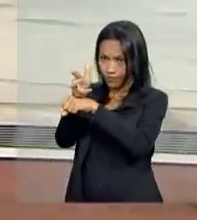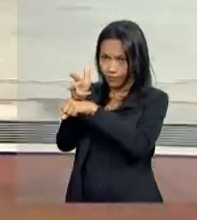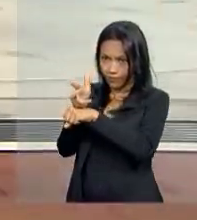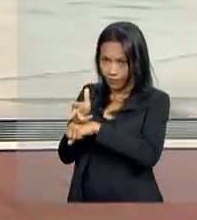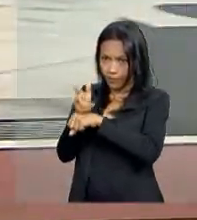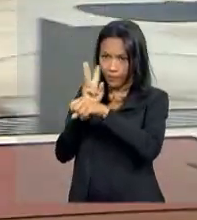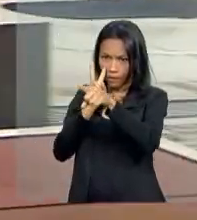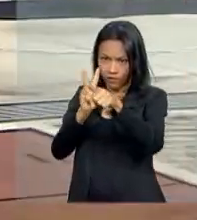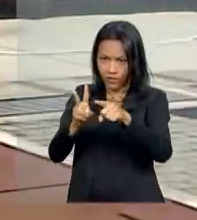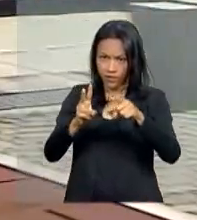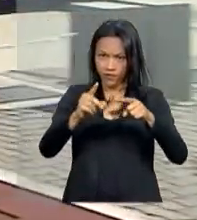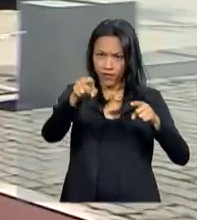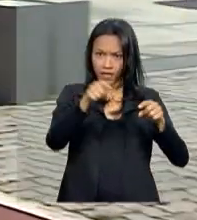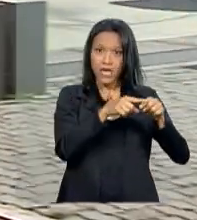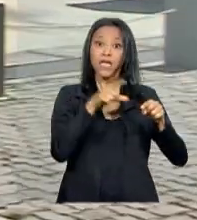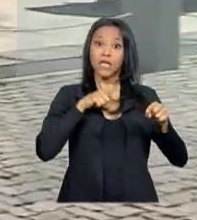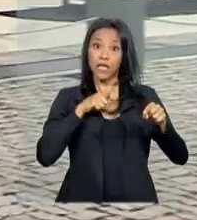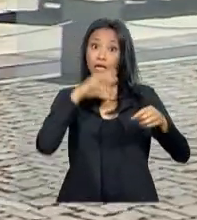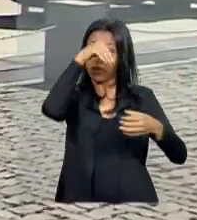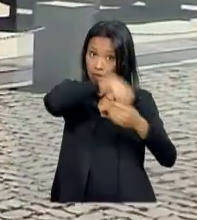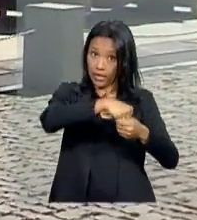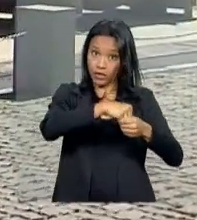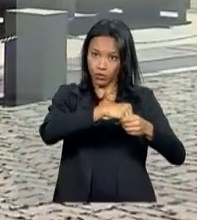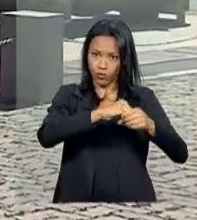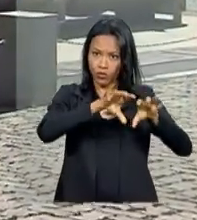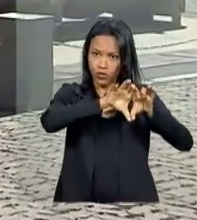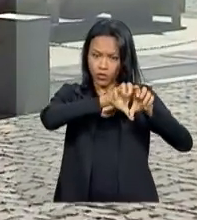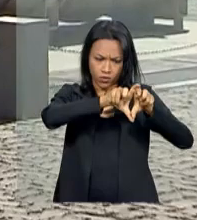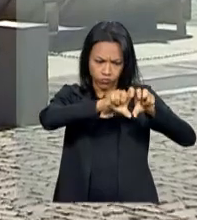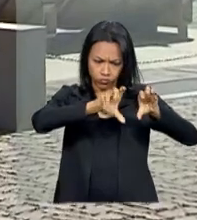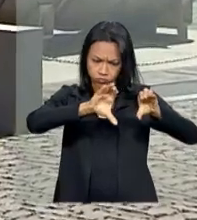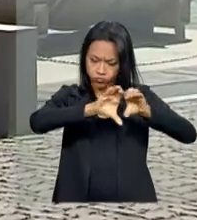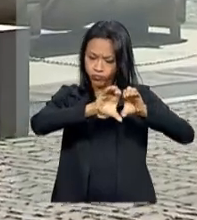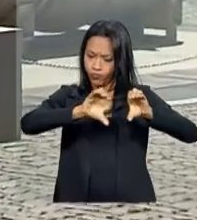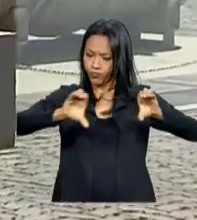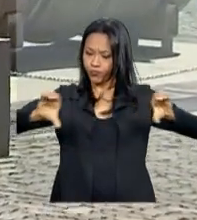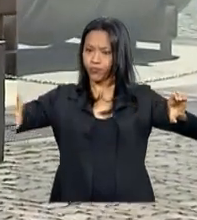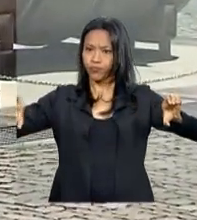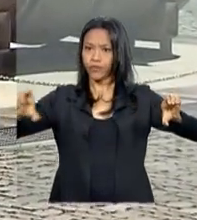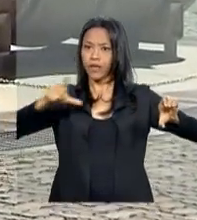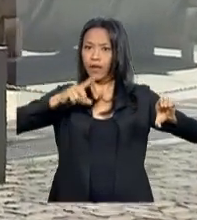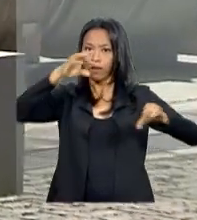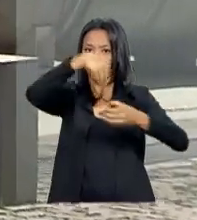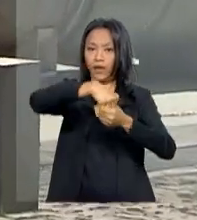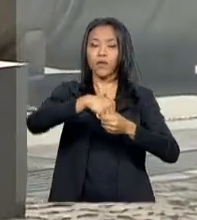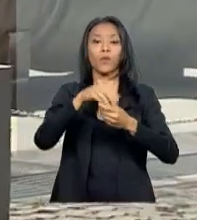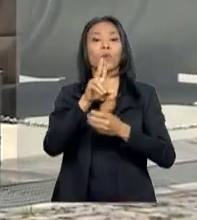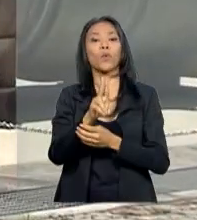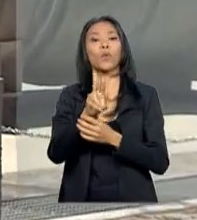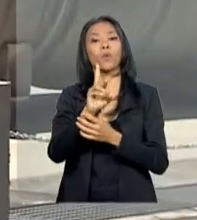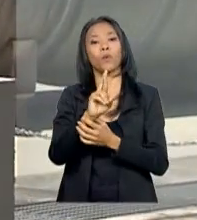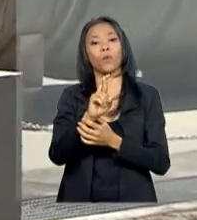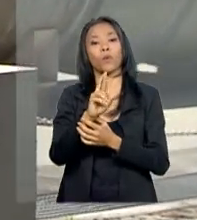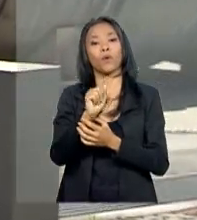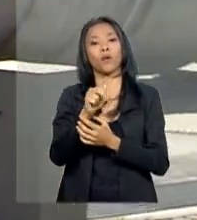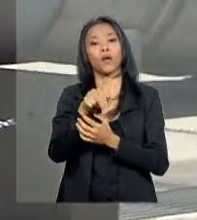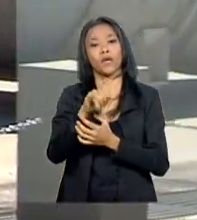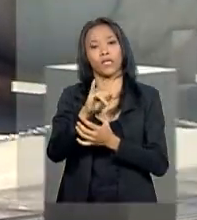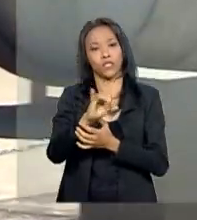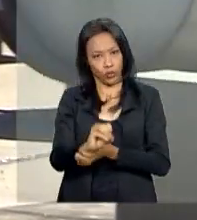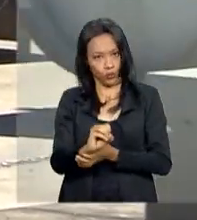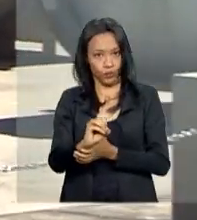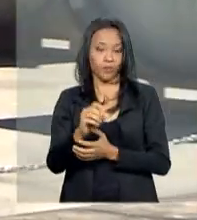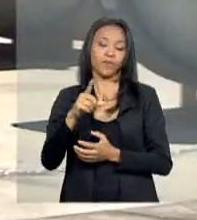cilindros que contêm o urânio natural, que ainda vai passar pelo refinamento, pelo processo de purificação, também conhecido como